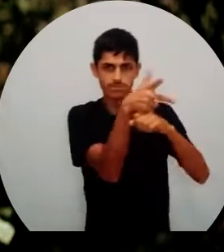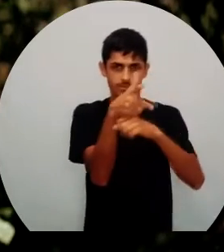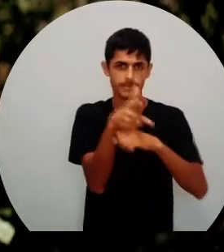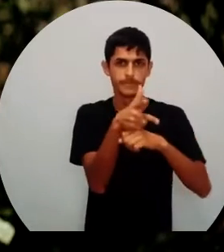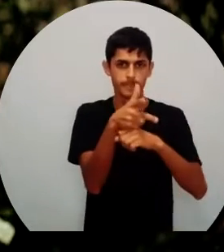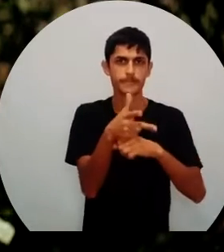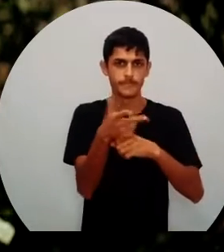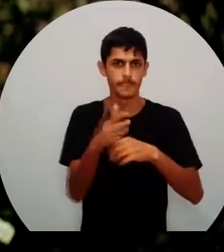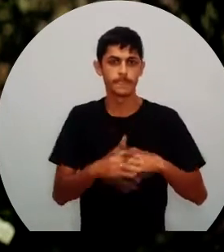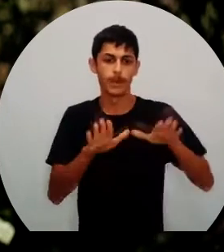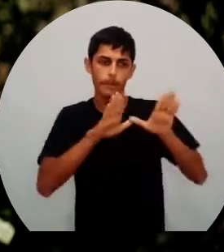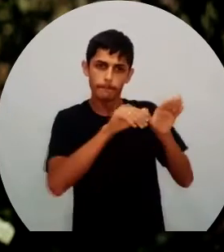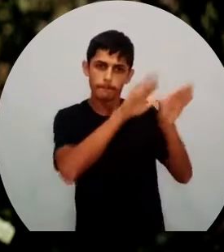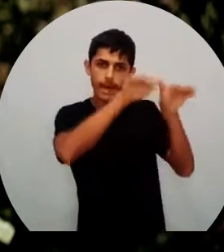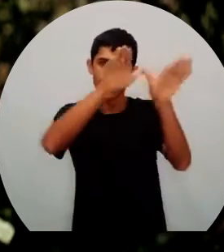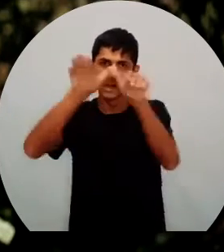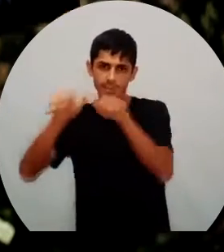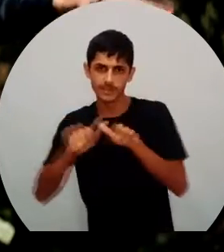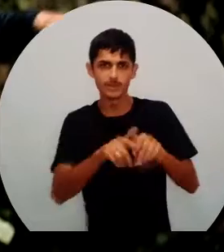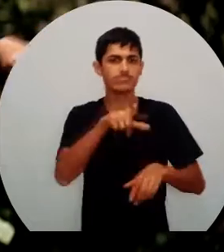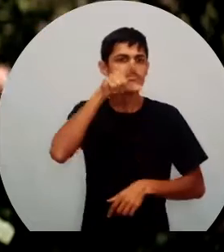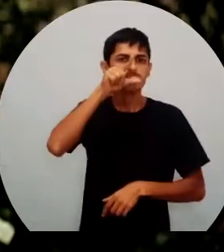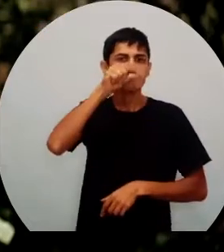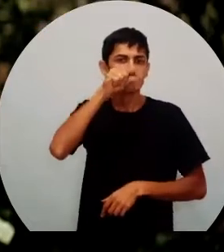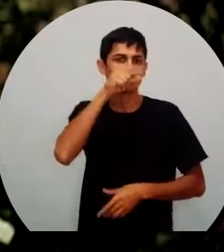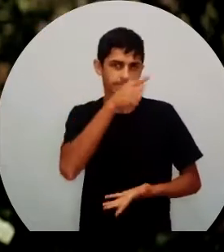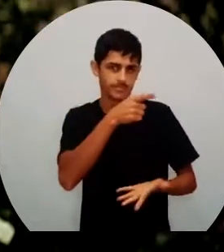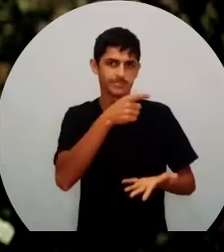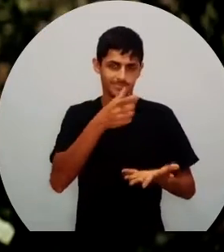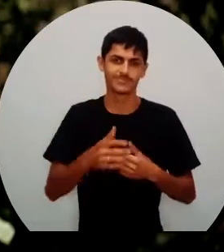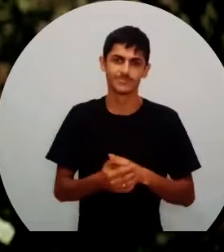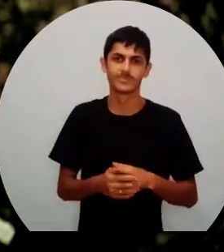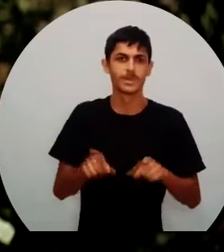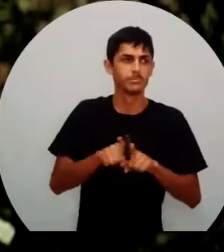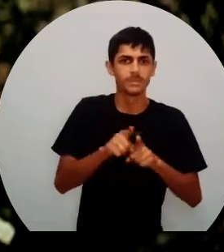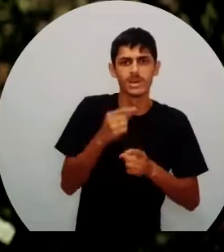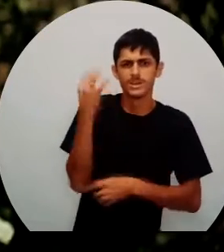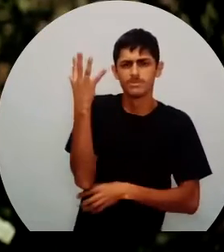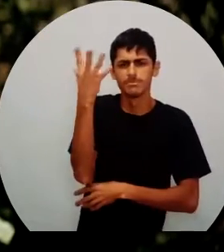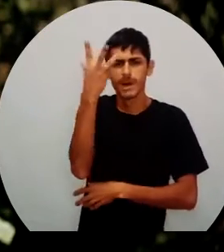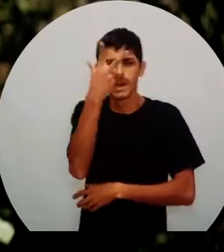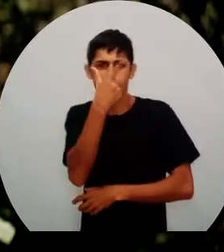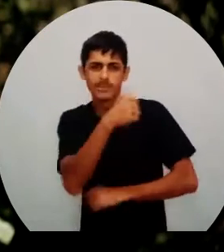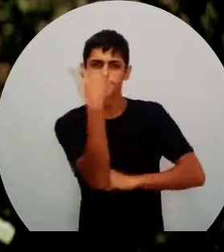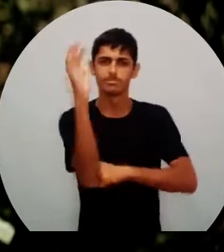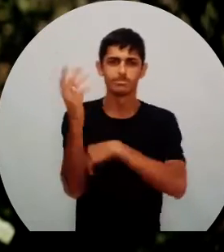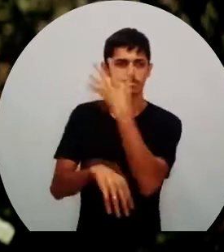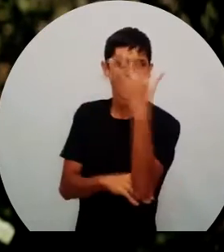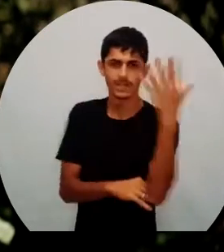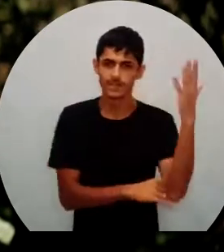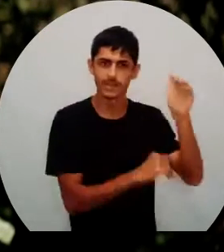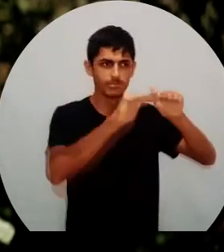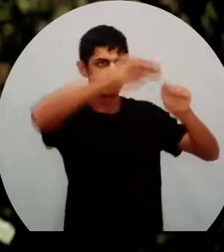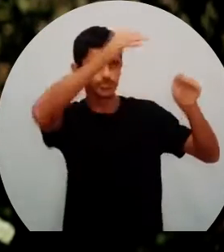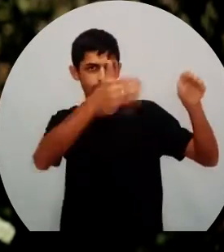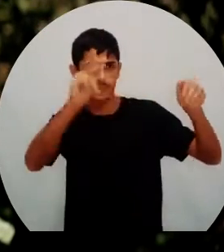upestres aqui existentes, a linda paisagem que no topo da serra proporciona, as cavernas, e daí